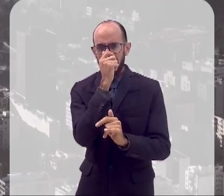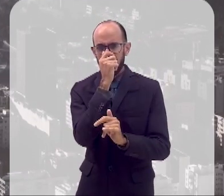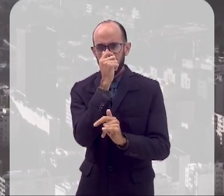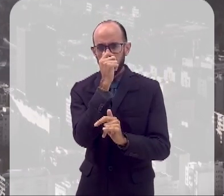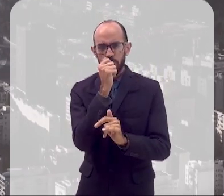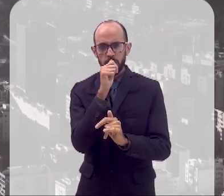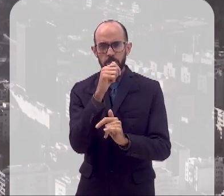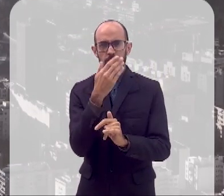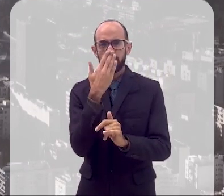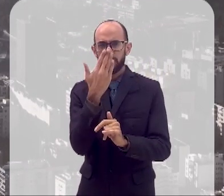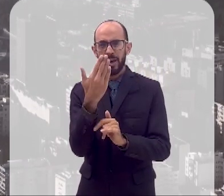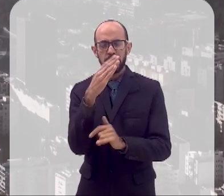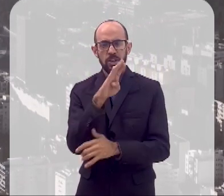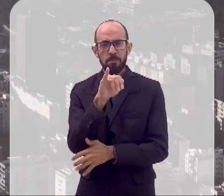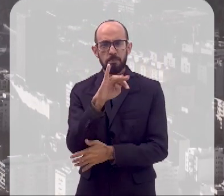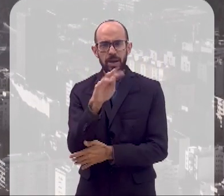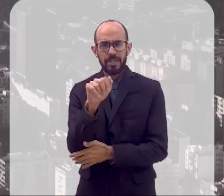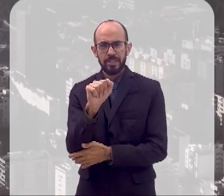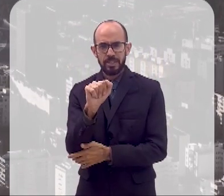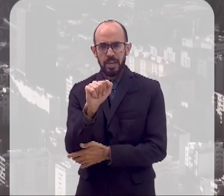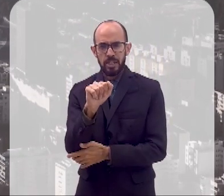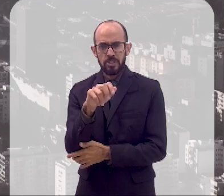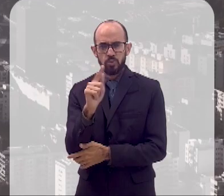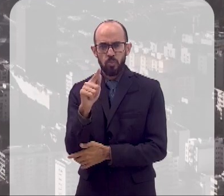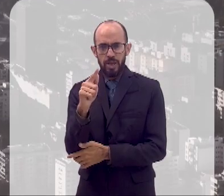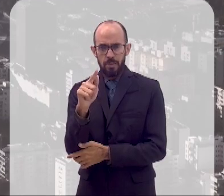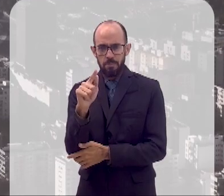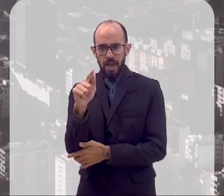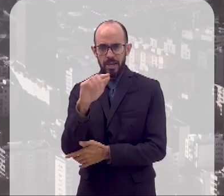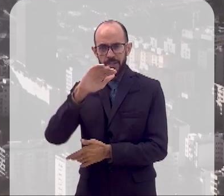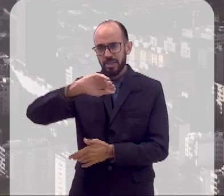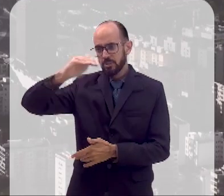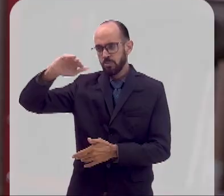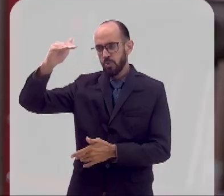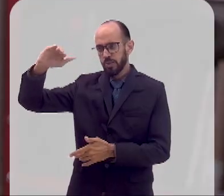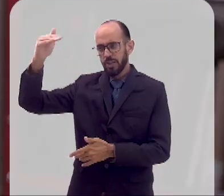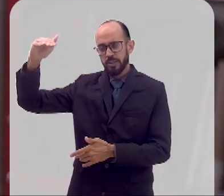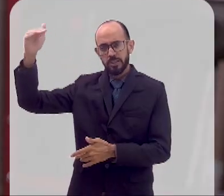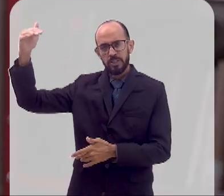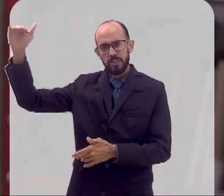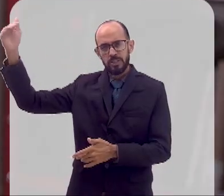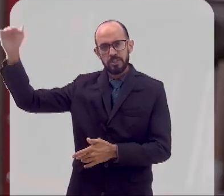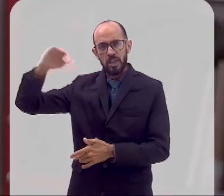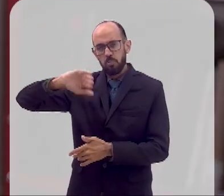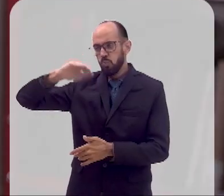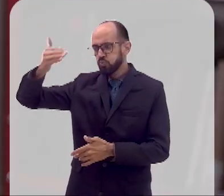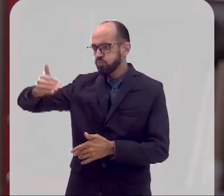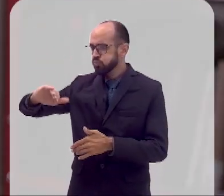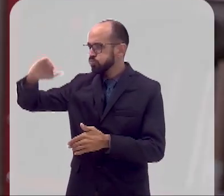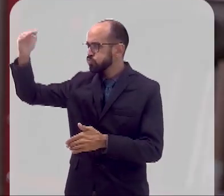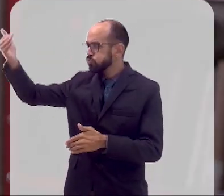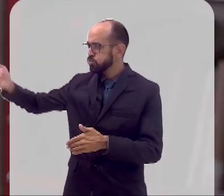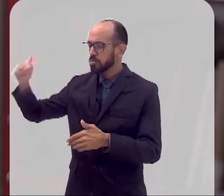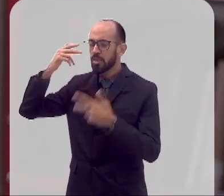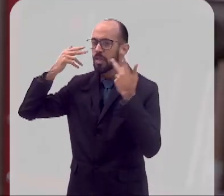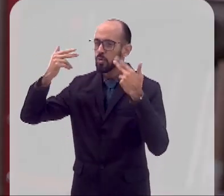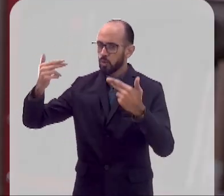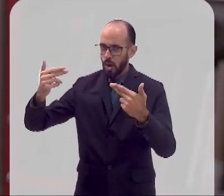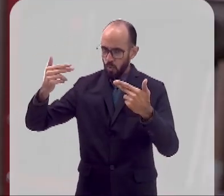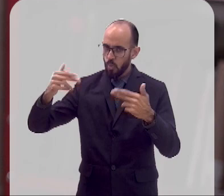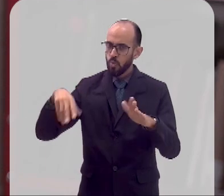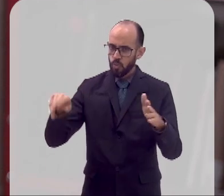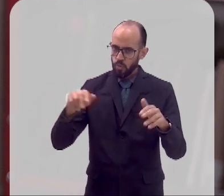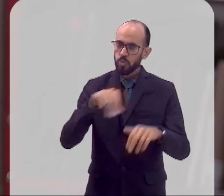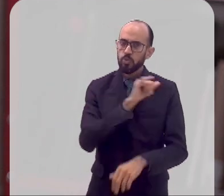a Baía de Guanabara e a rede de montanhas da cidade. Você consegue visualizar